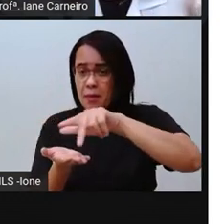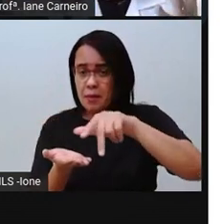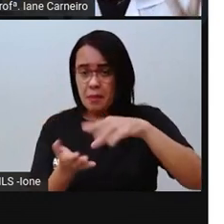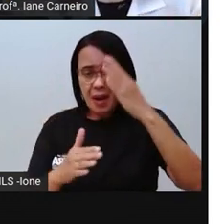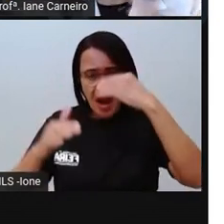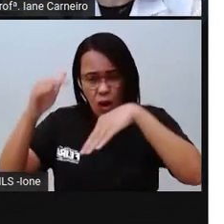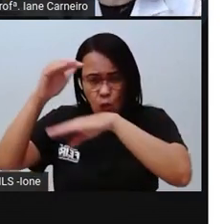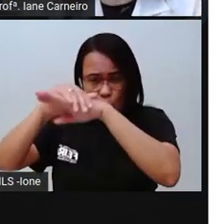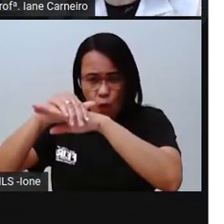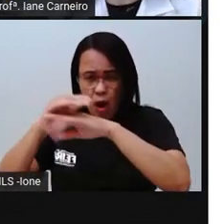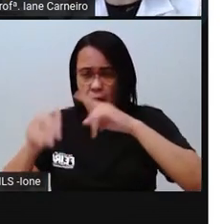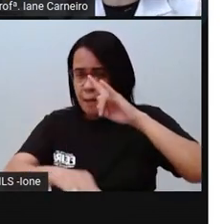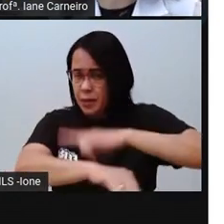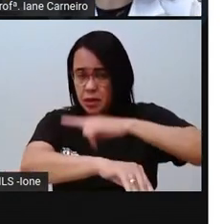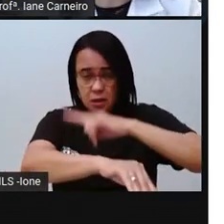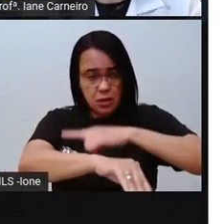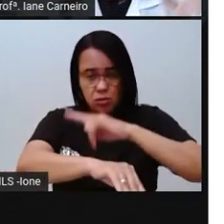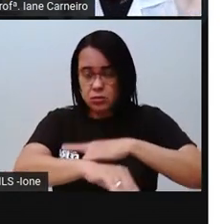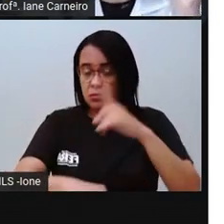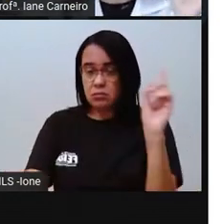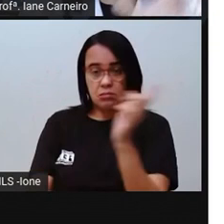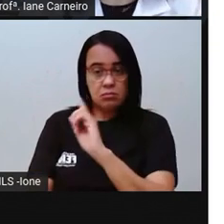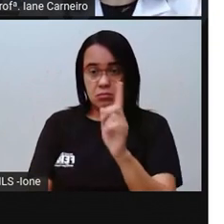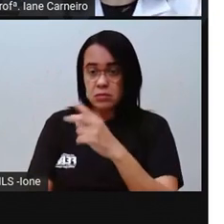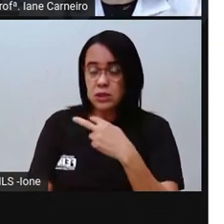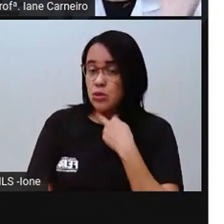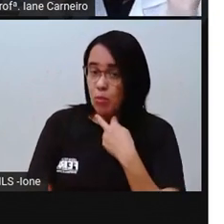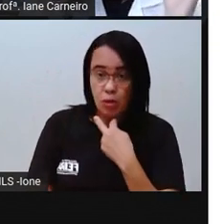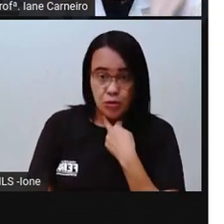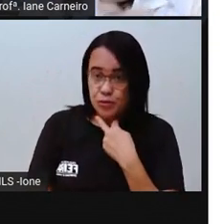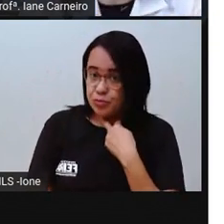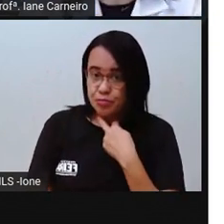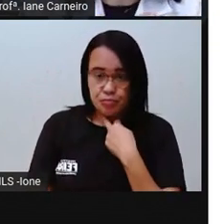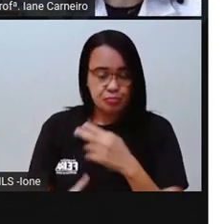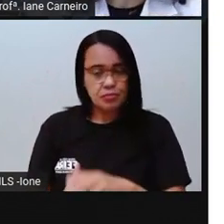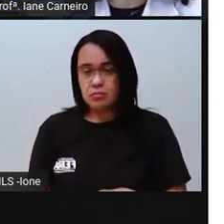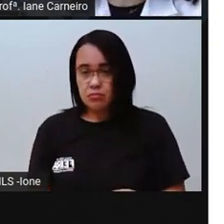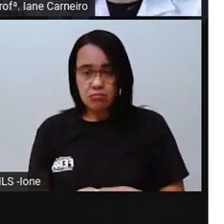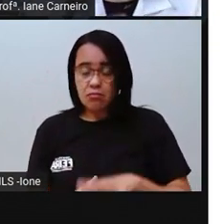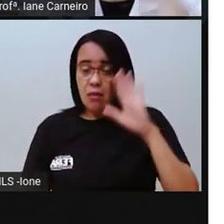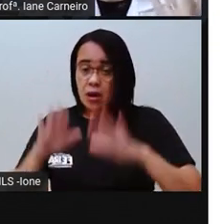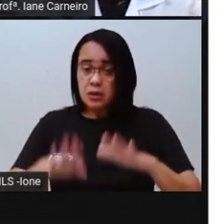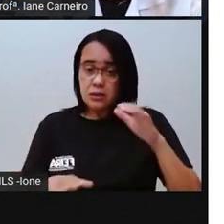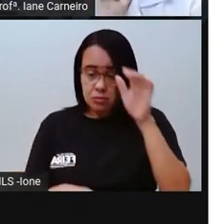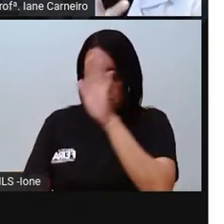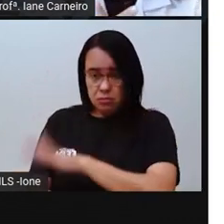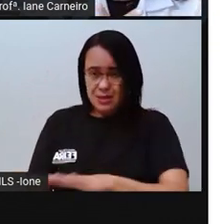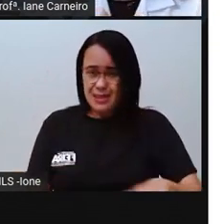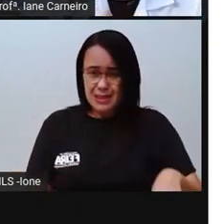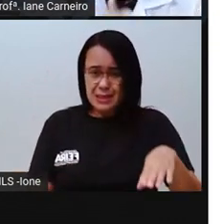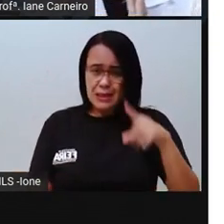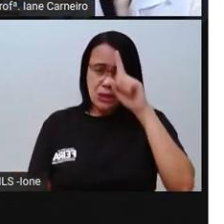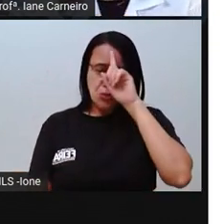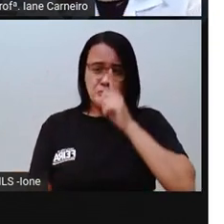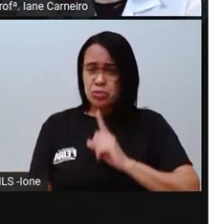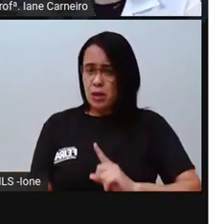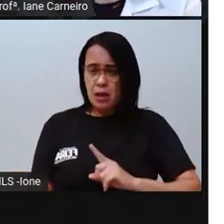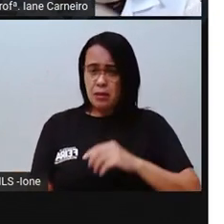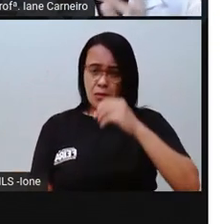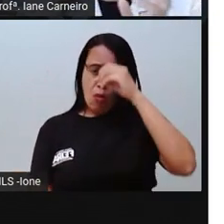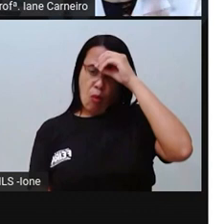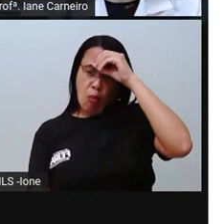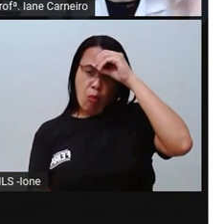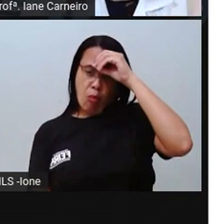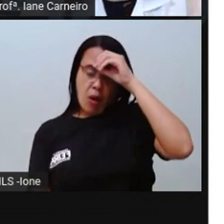Porque às vezes a criança é um bebezinho, uma criancinha. Olha o remedinho colorido e bota na boca, né? Então, não pode. Então, se você